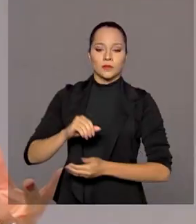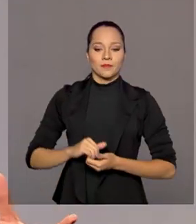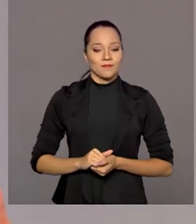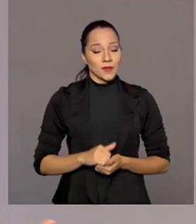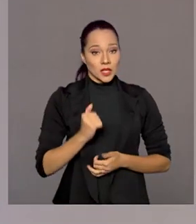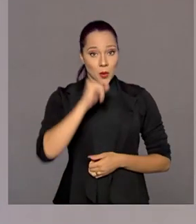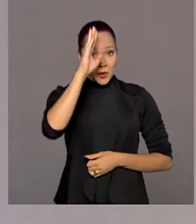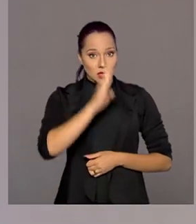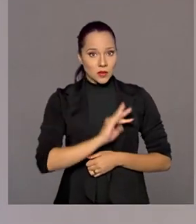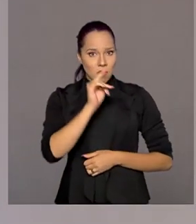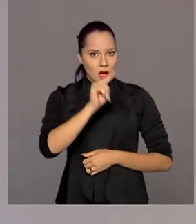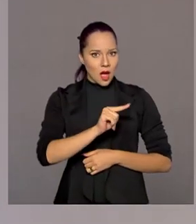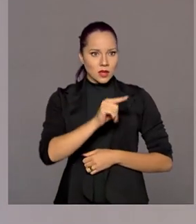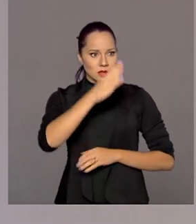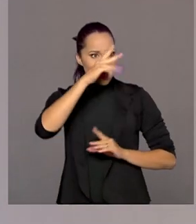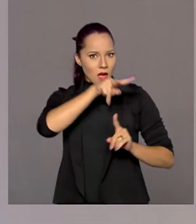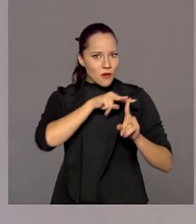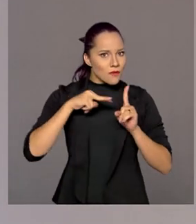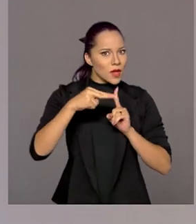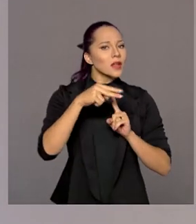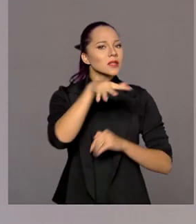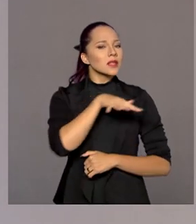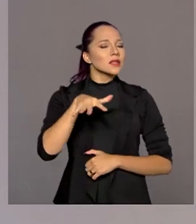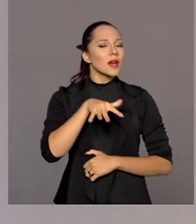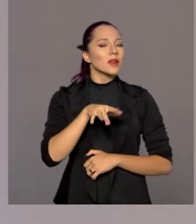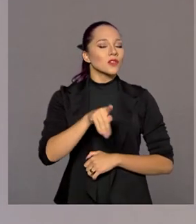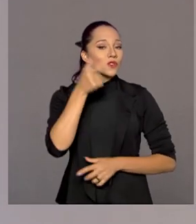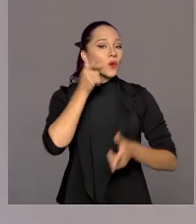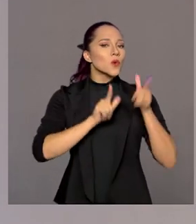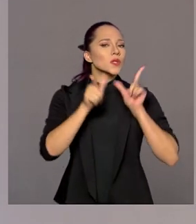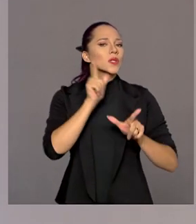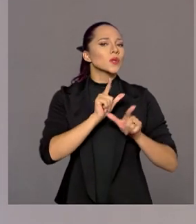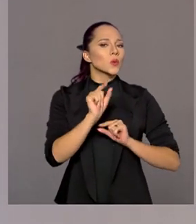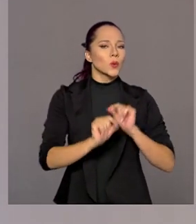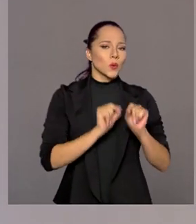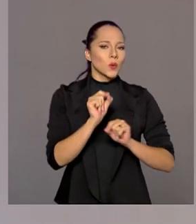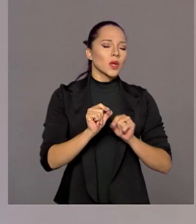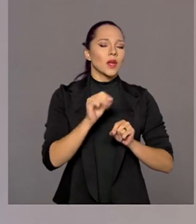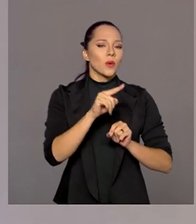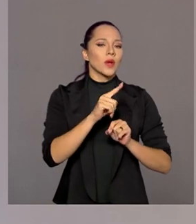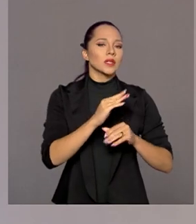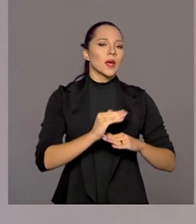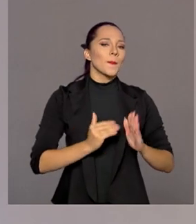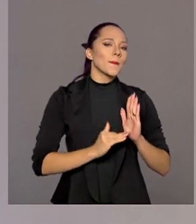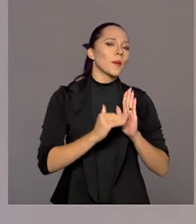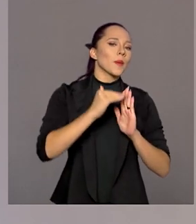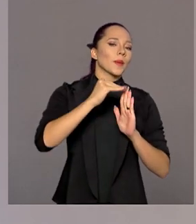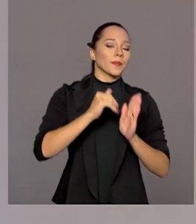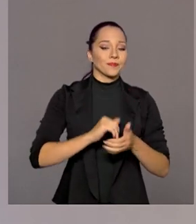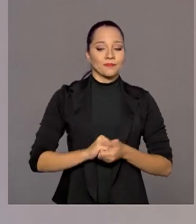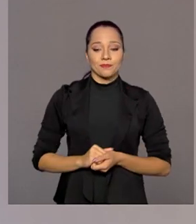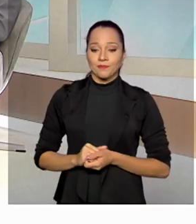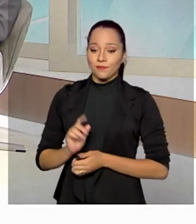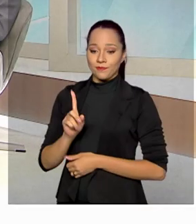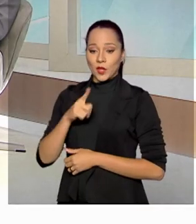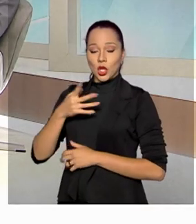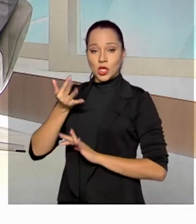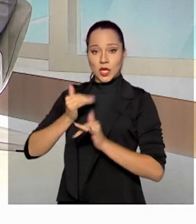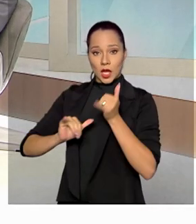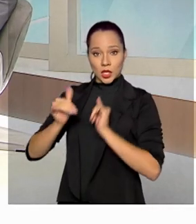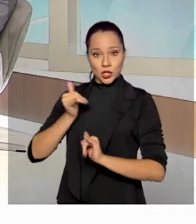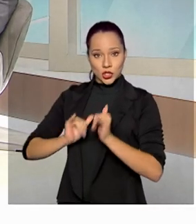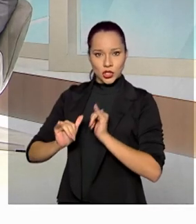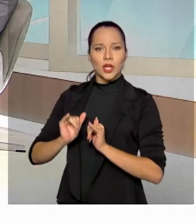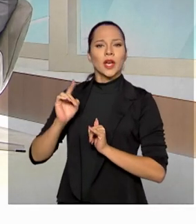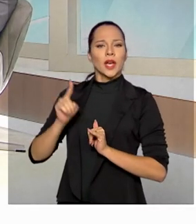um protagonista mundial nesse setor. O que a gente tem conseguido ganhar com essa posição? A nossa energia, ela é